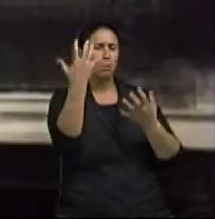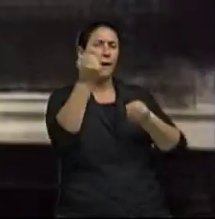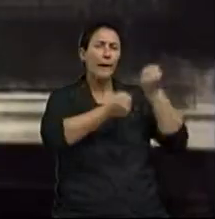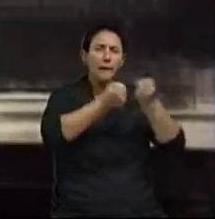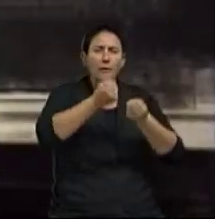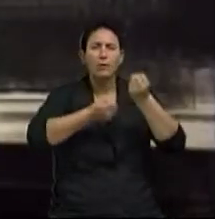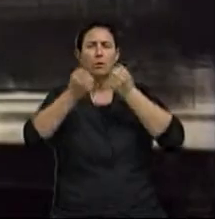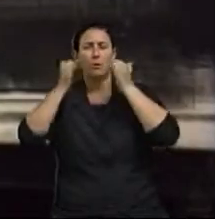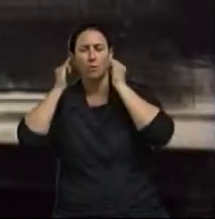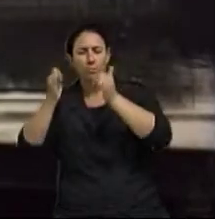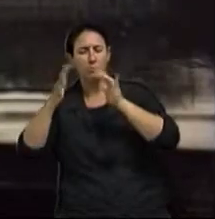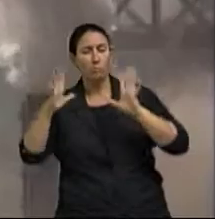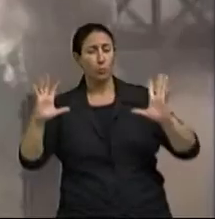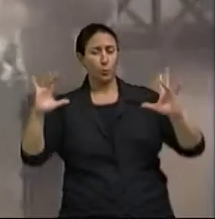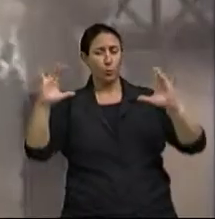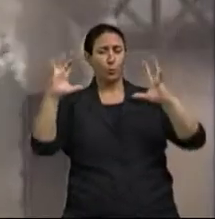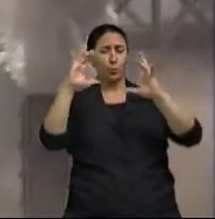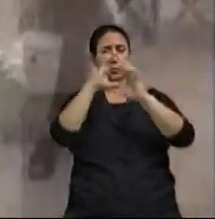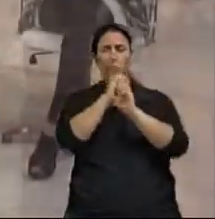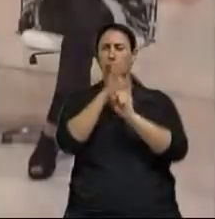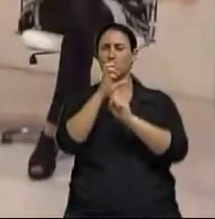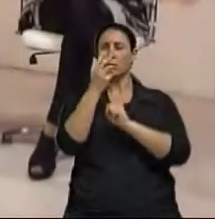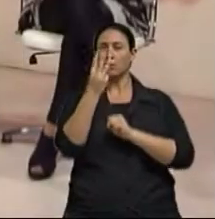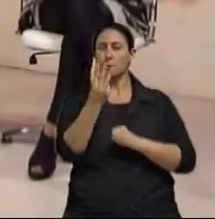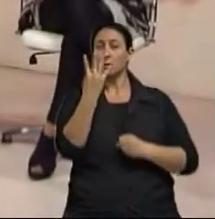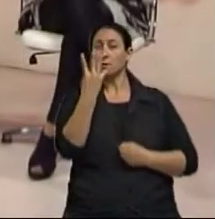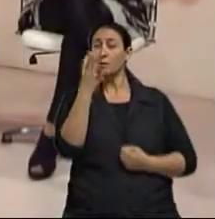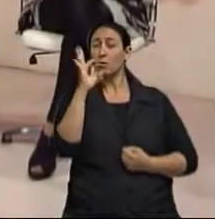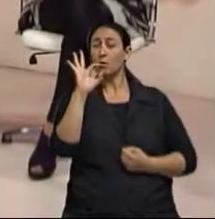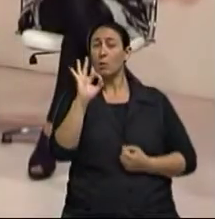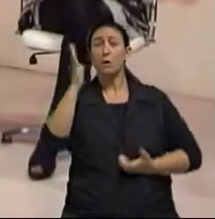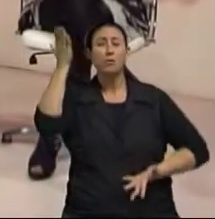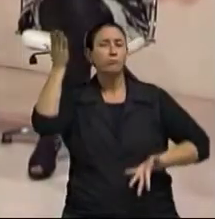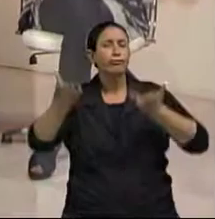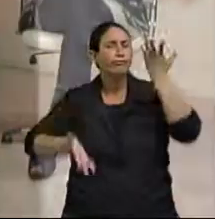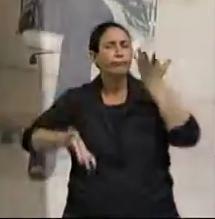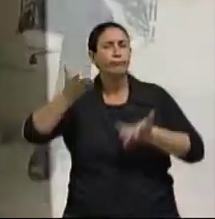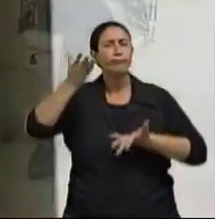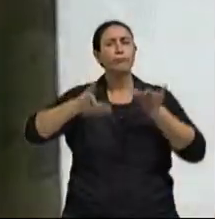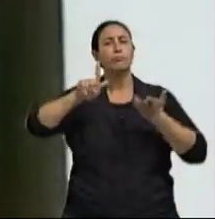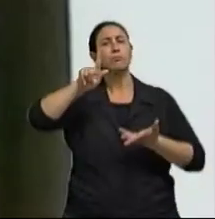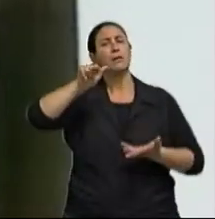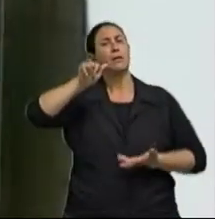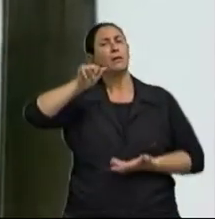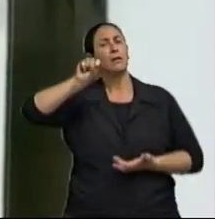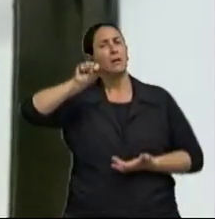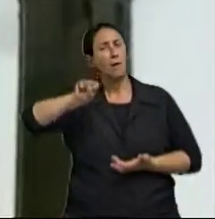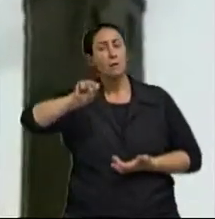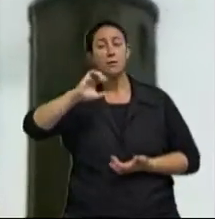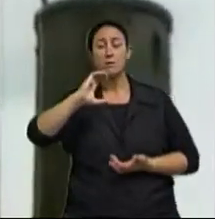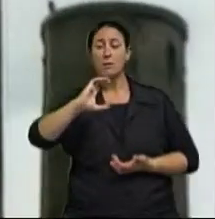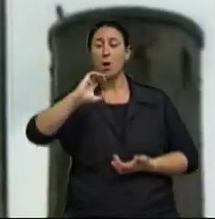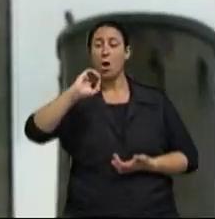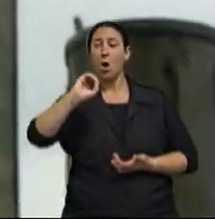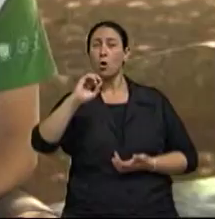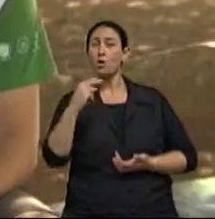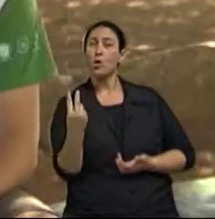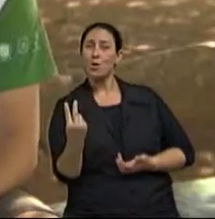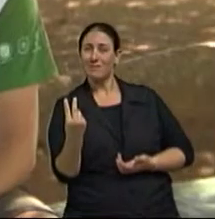de cerca de 300 a 340 toneladas de emissões de gás de CO2 equivalente